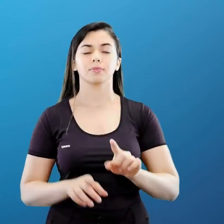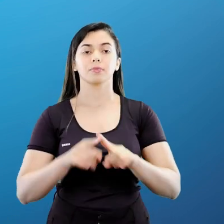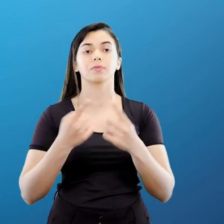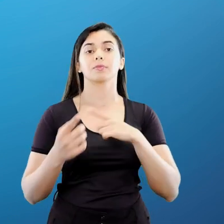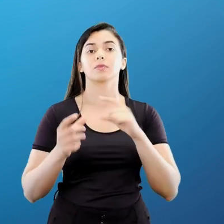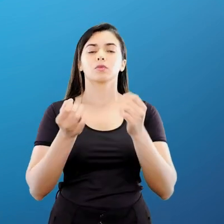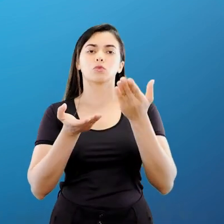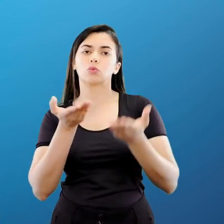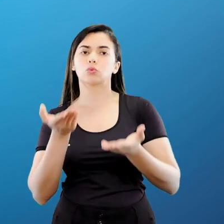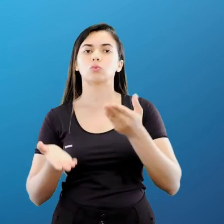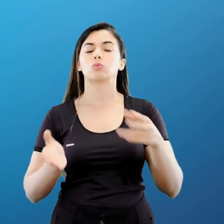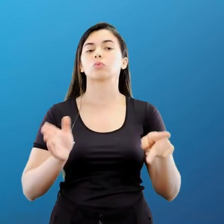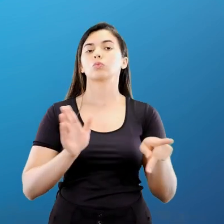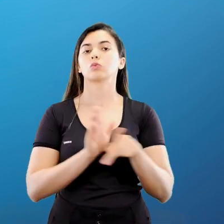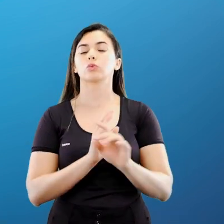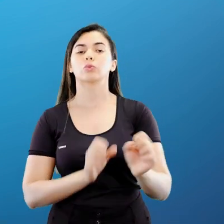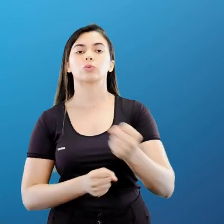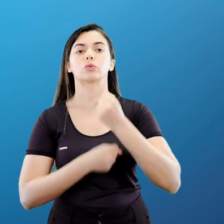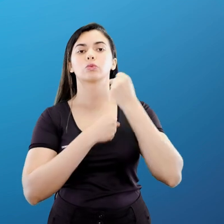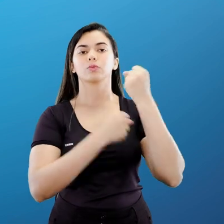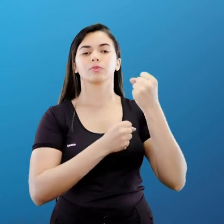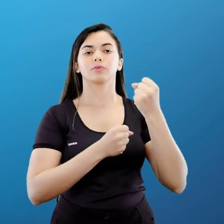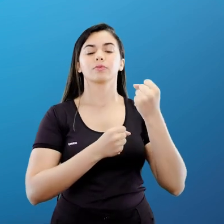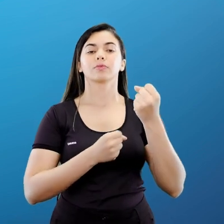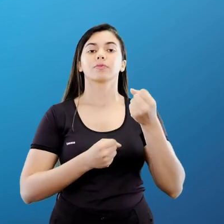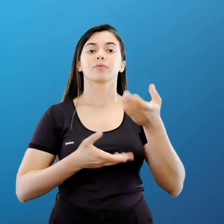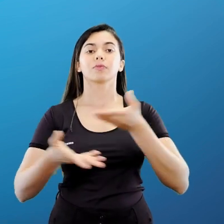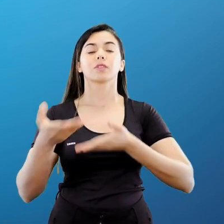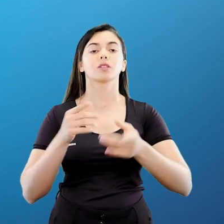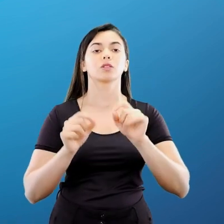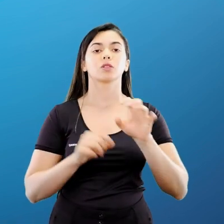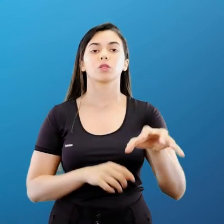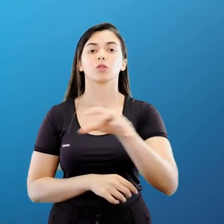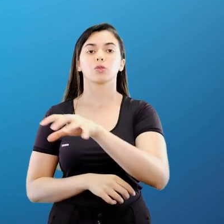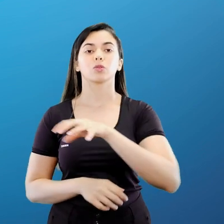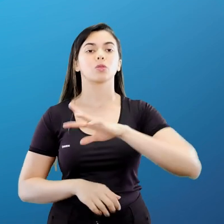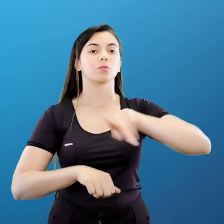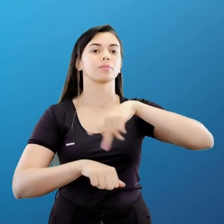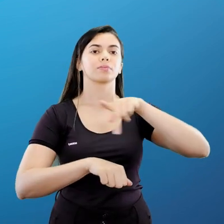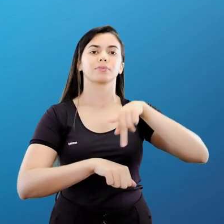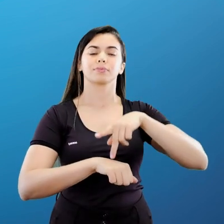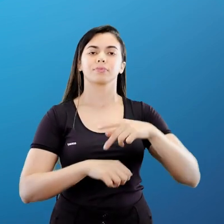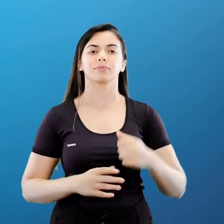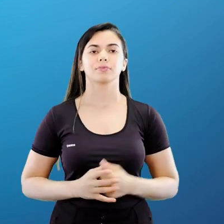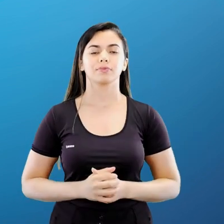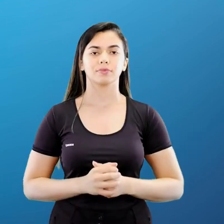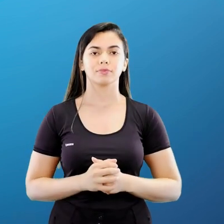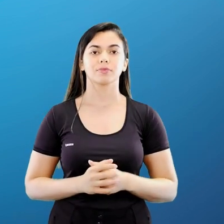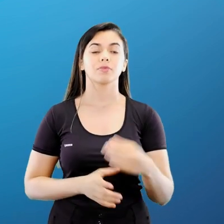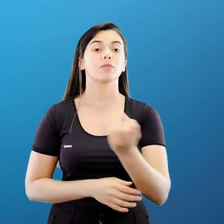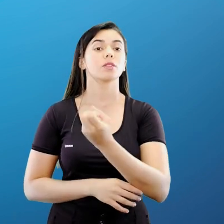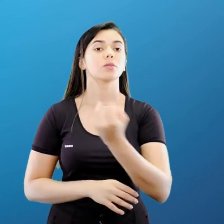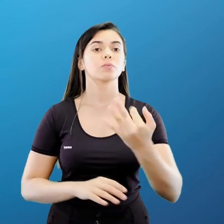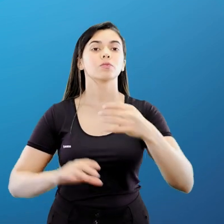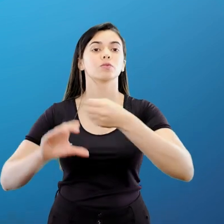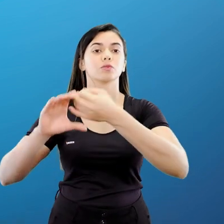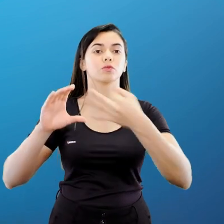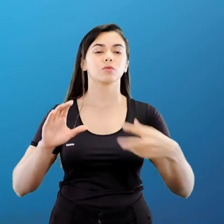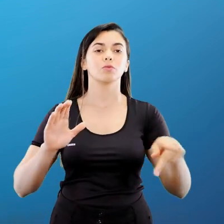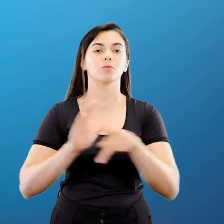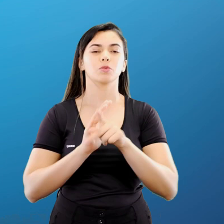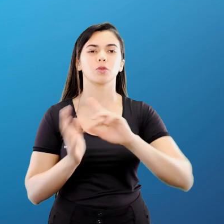equilíbrio relativo de poder entre os diferentes países. Quais são as características